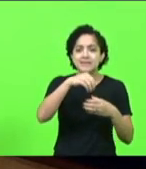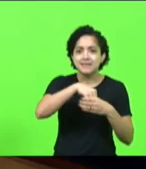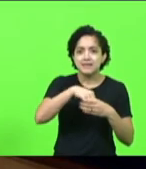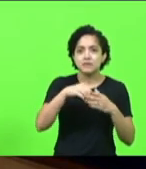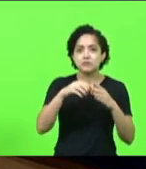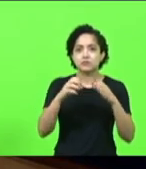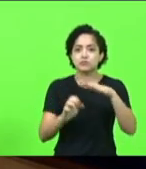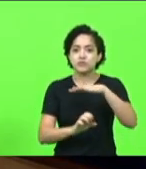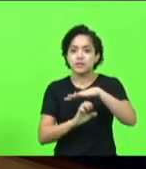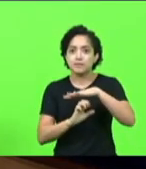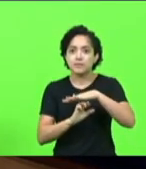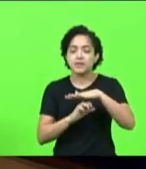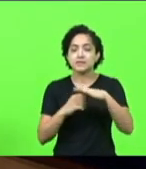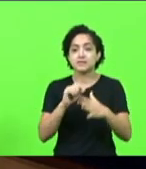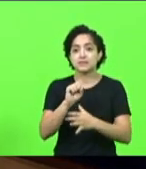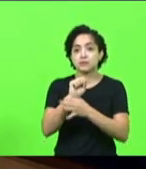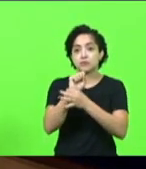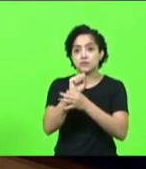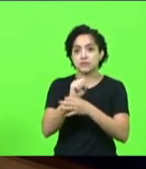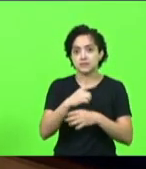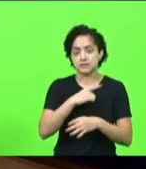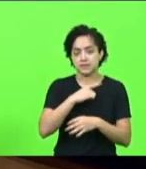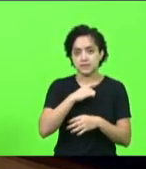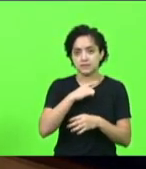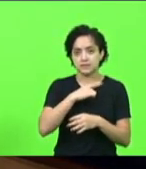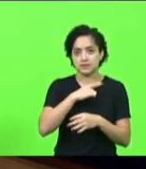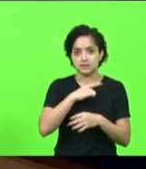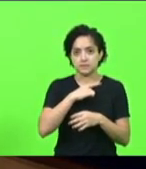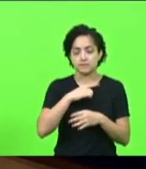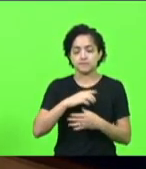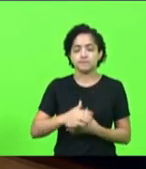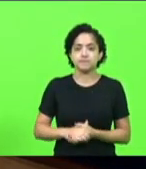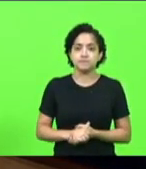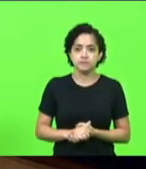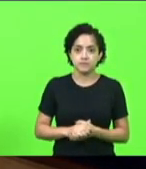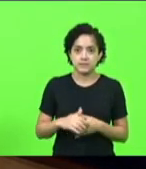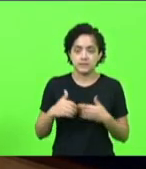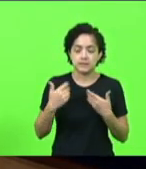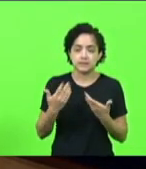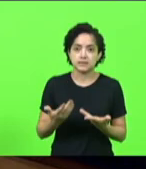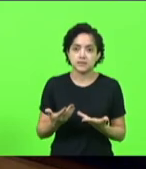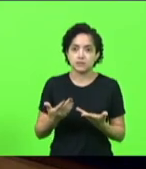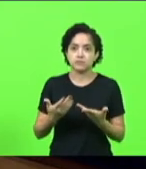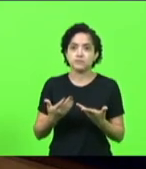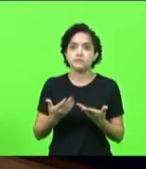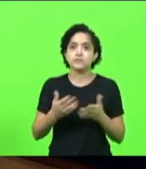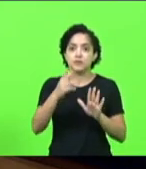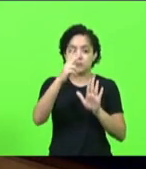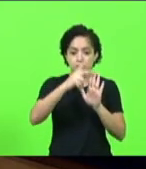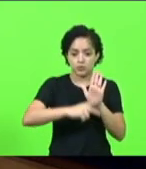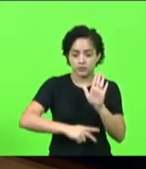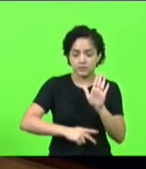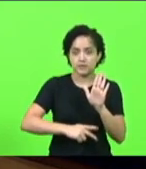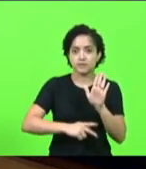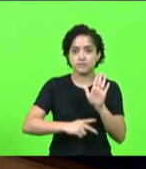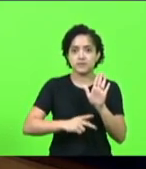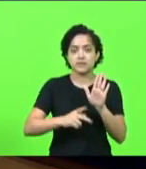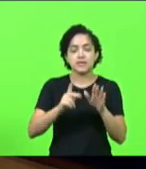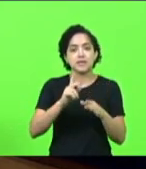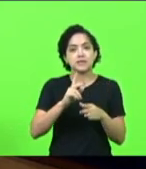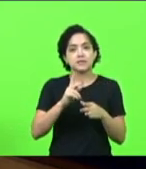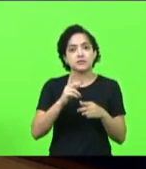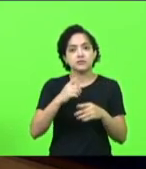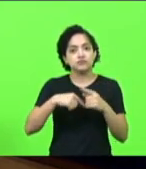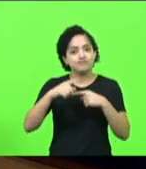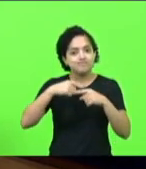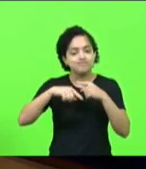que isso vai trazer para eles isso não tem preço então isso é um programa de sucesso é uma das coisas